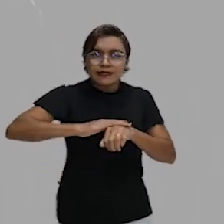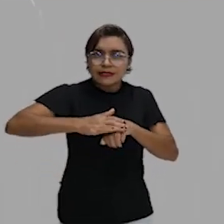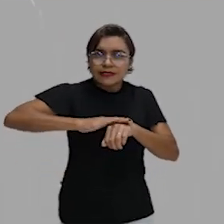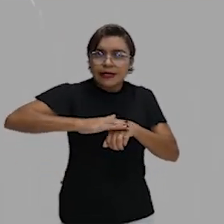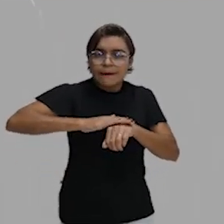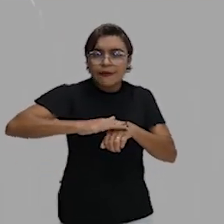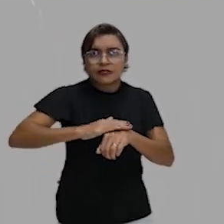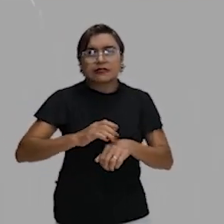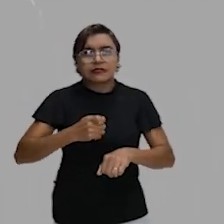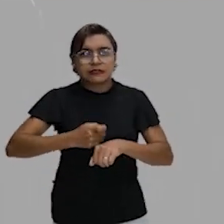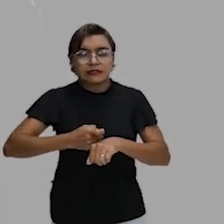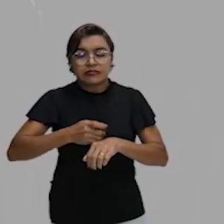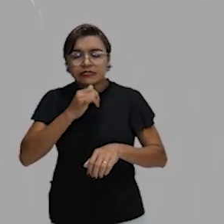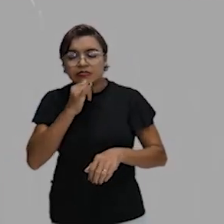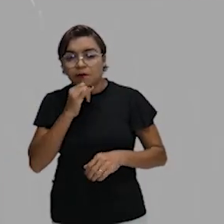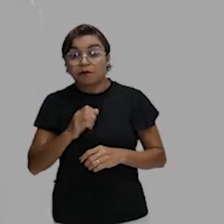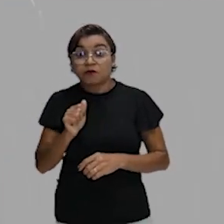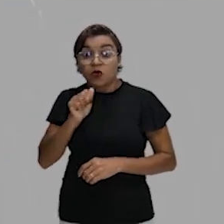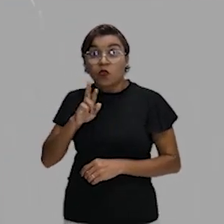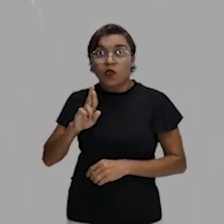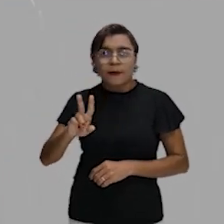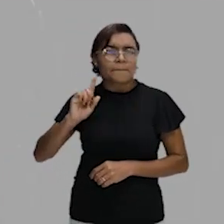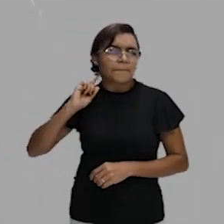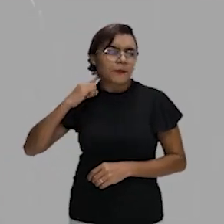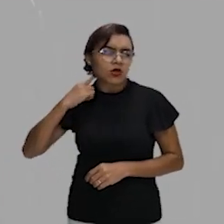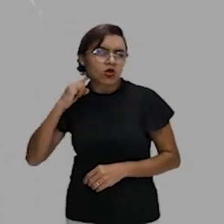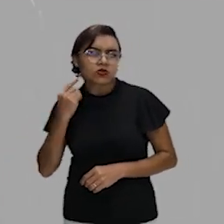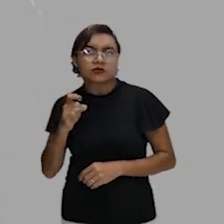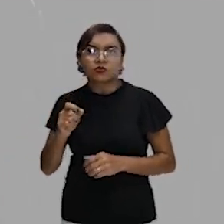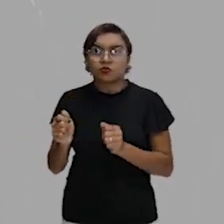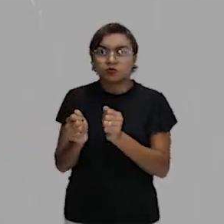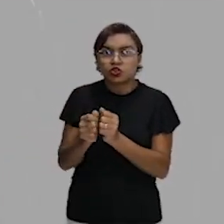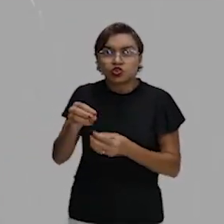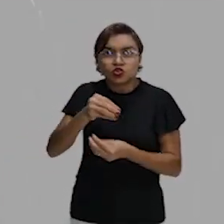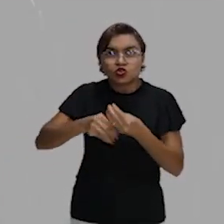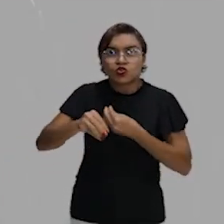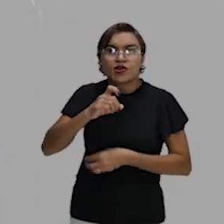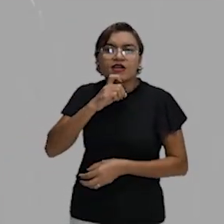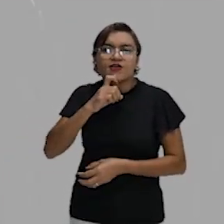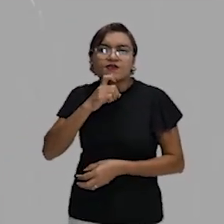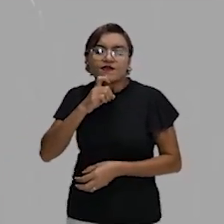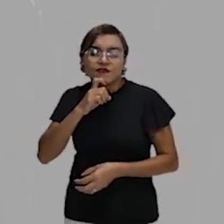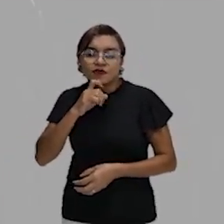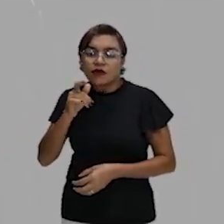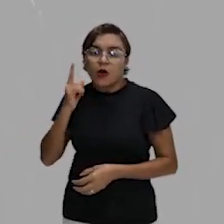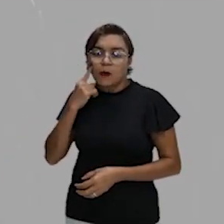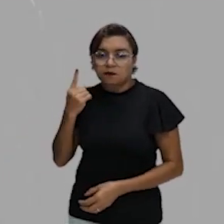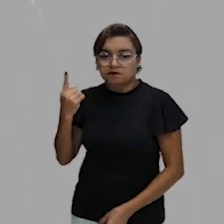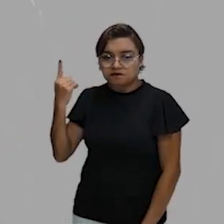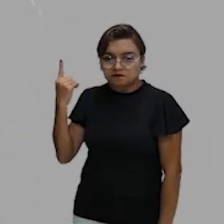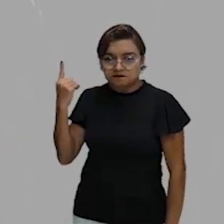desse ar. Poluição com frio, e ele fica, né? Essa camada bem aqui.